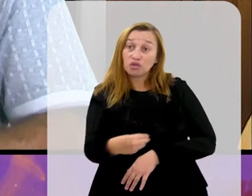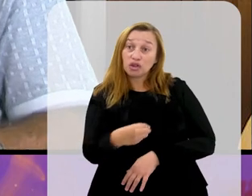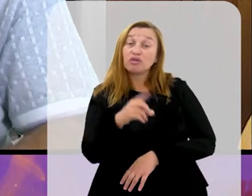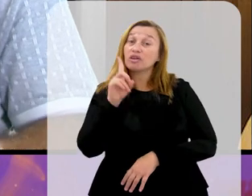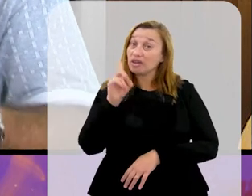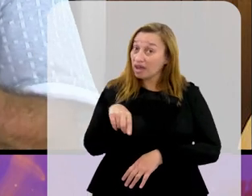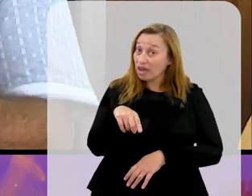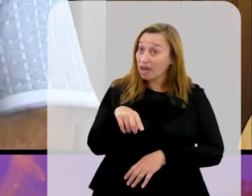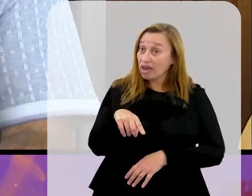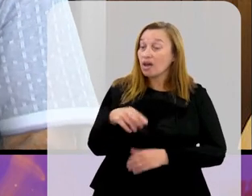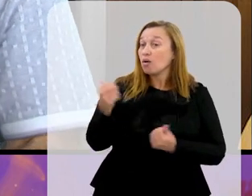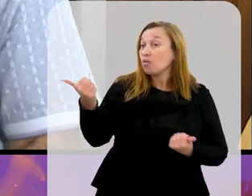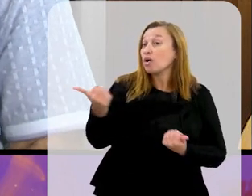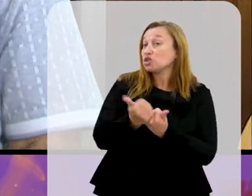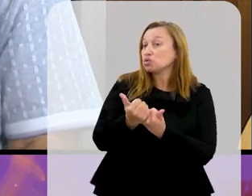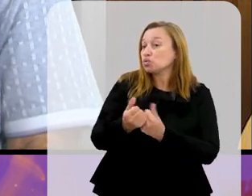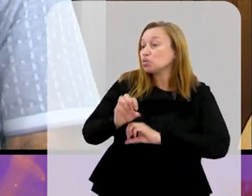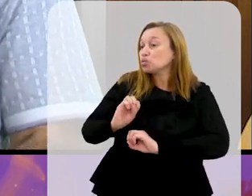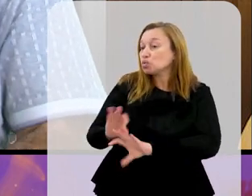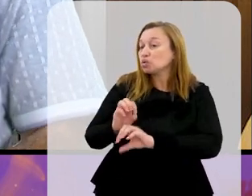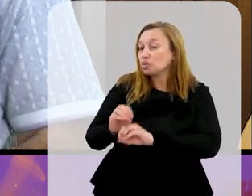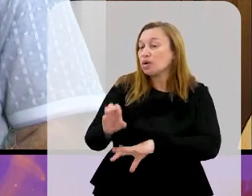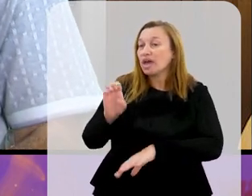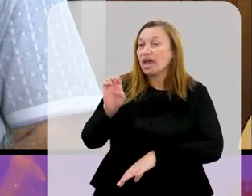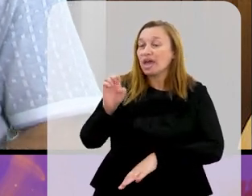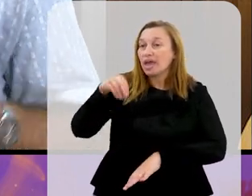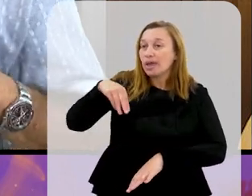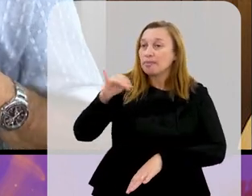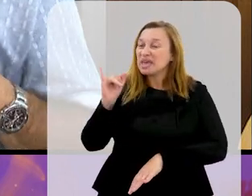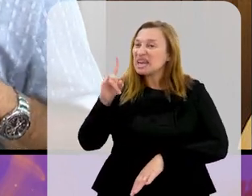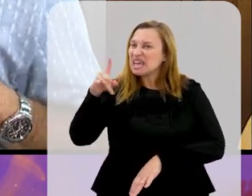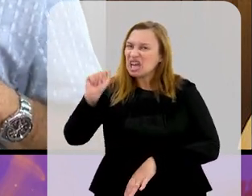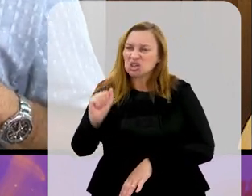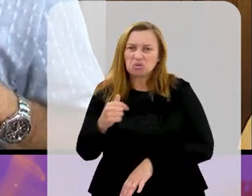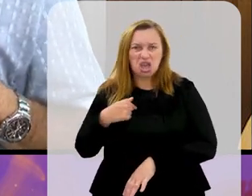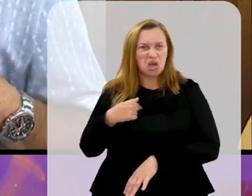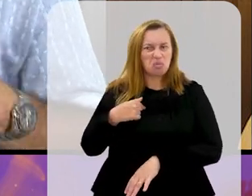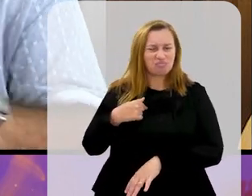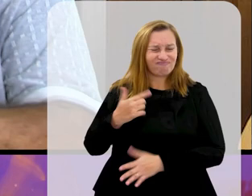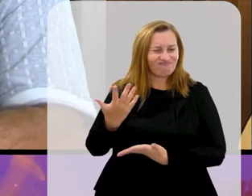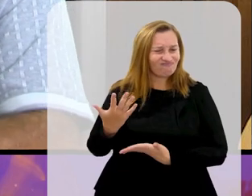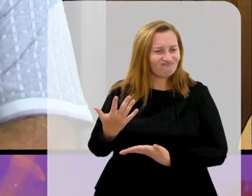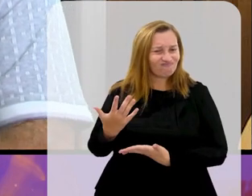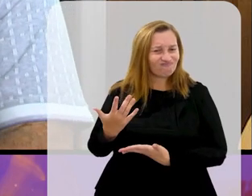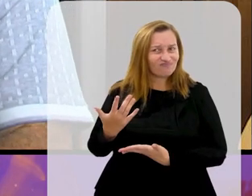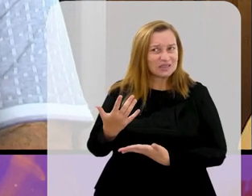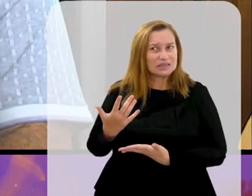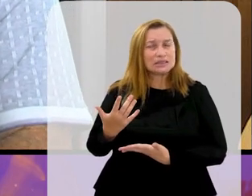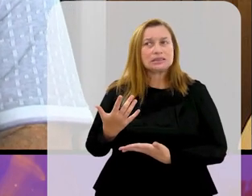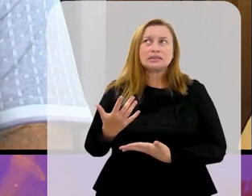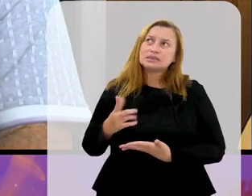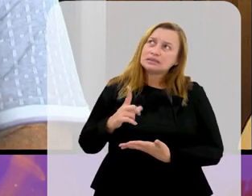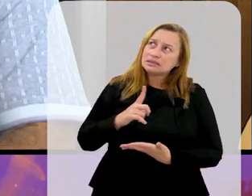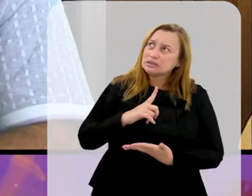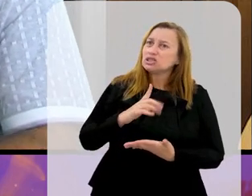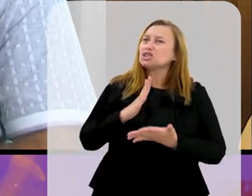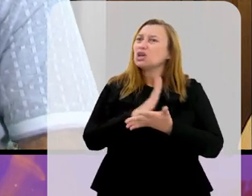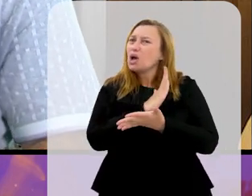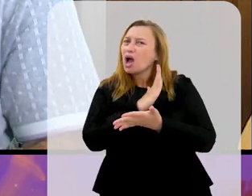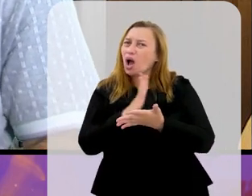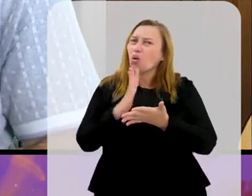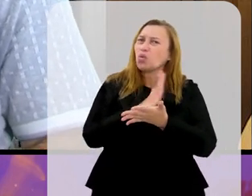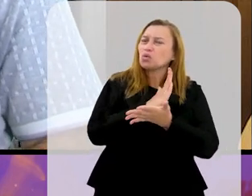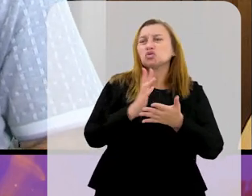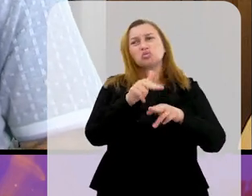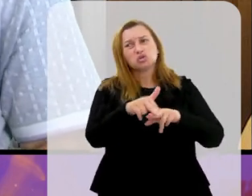dele, que é o assistente dele, Emiliano Dias. Eu, sinceramente, existiam as exceções quando o